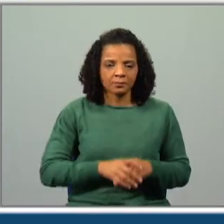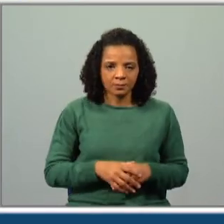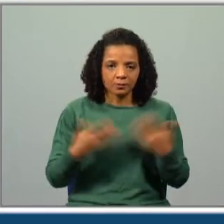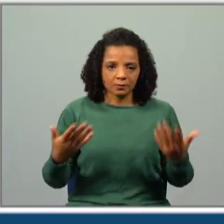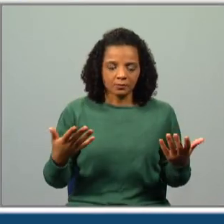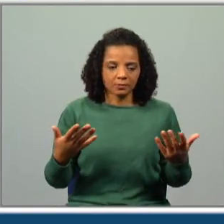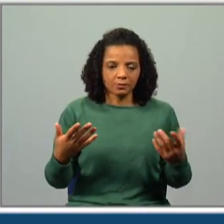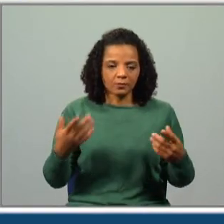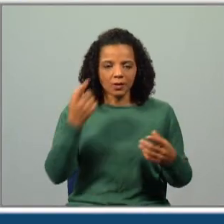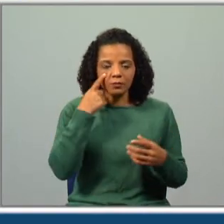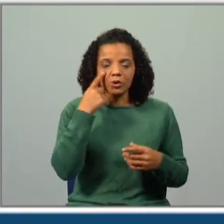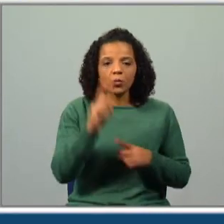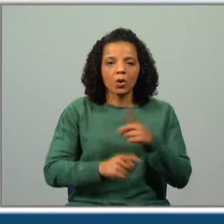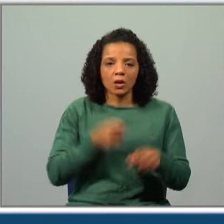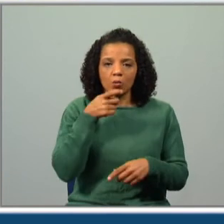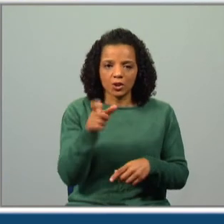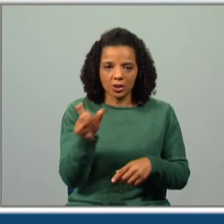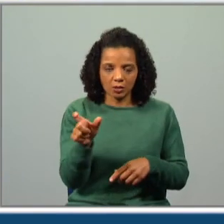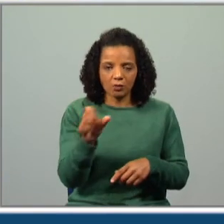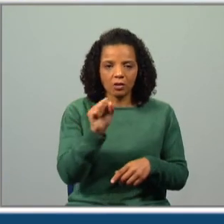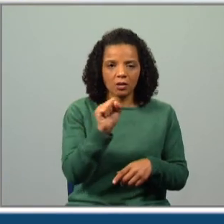seus graus. E então?